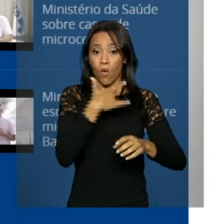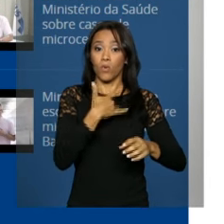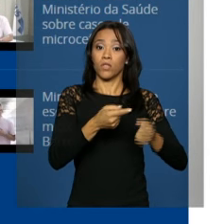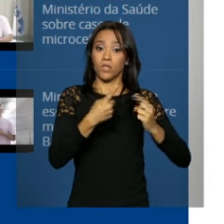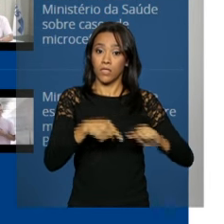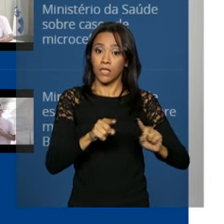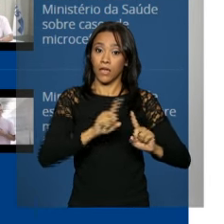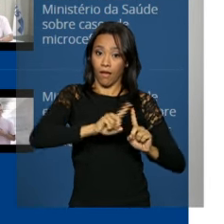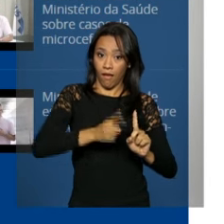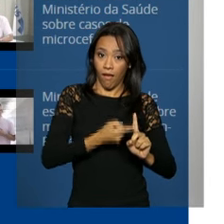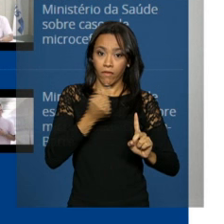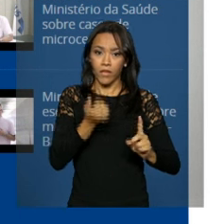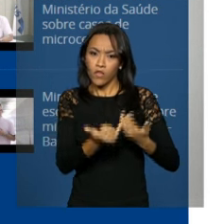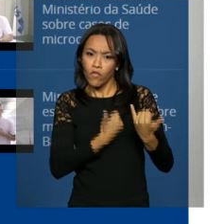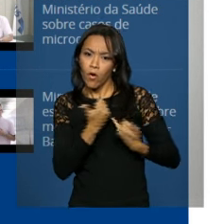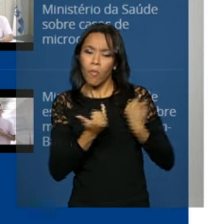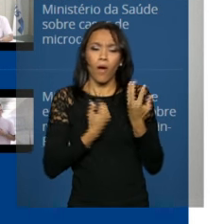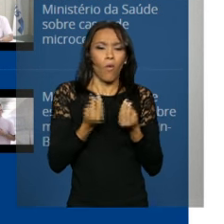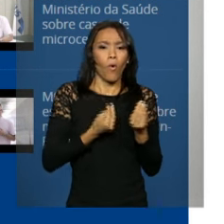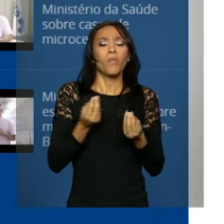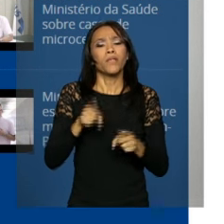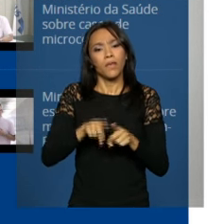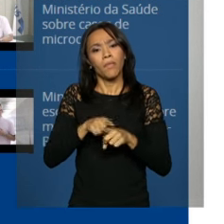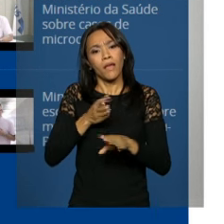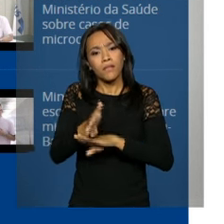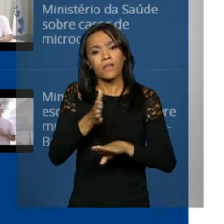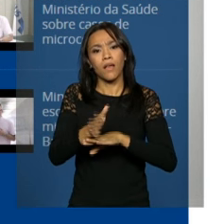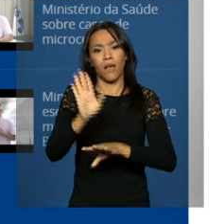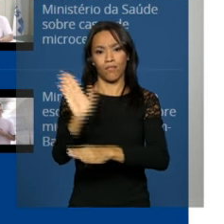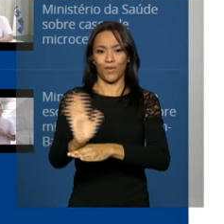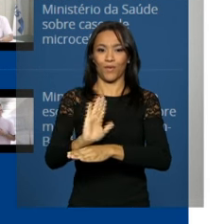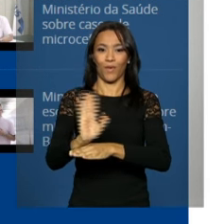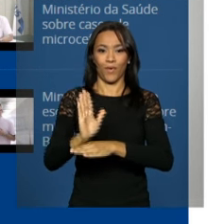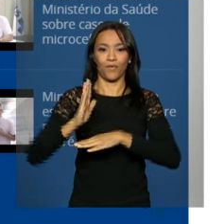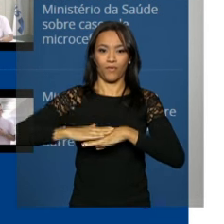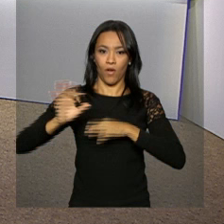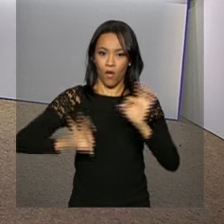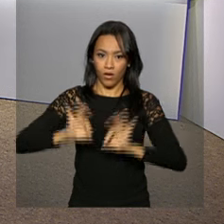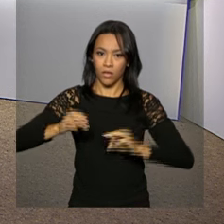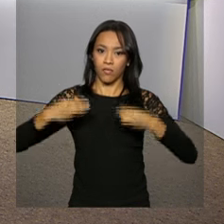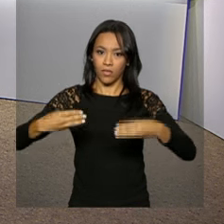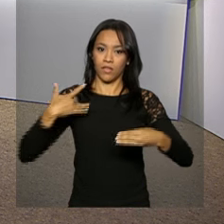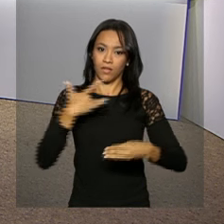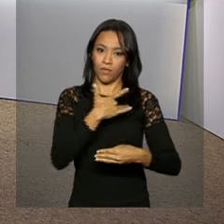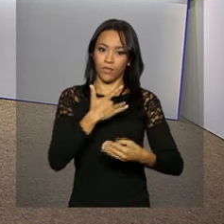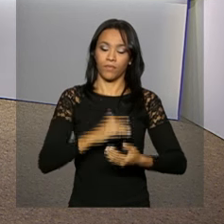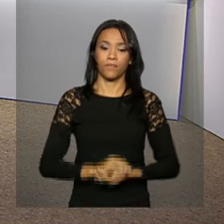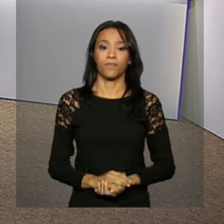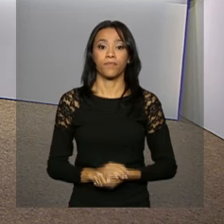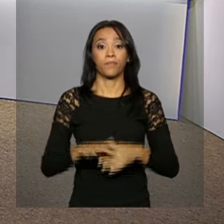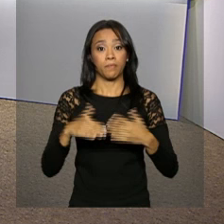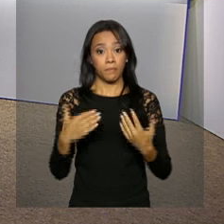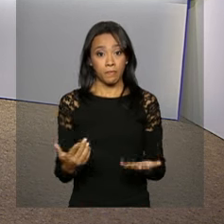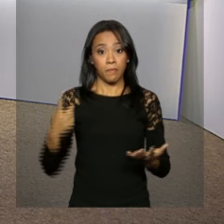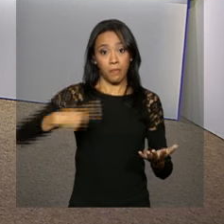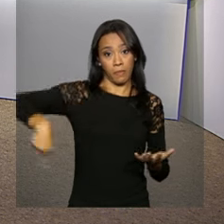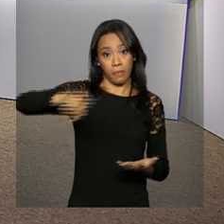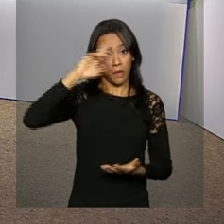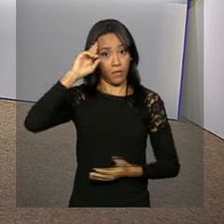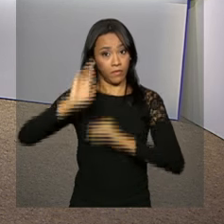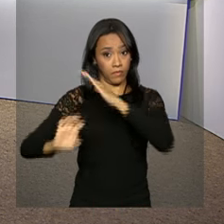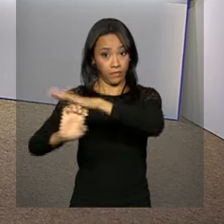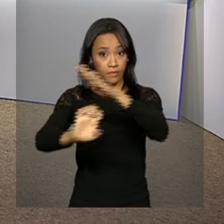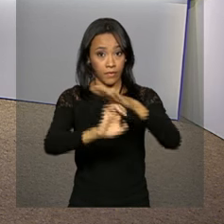assistirem a vídeos e acessar os protocolos definidos pelo Ministério da Saúde. Empresários interessados em